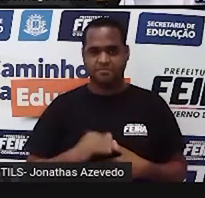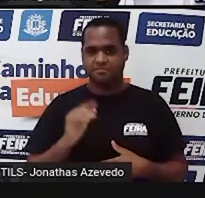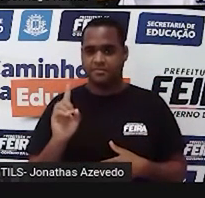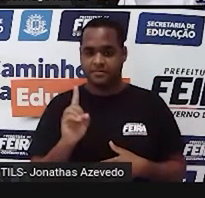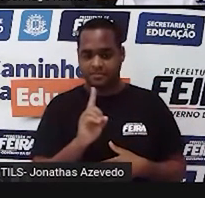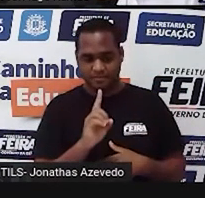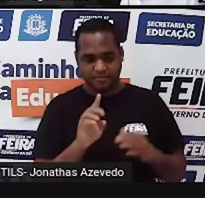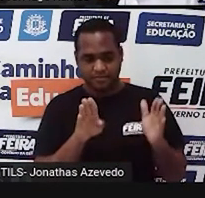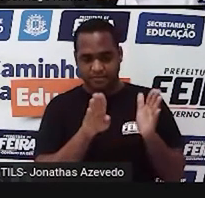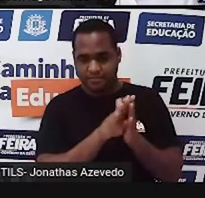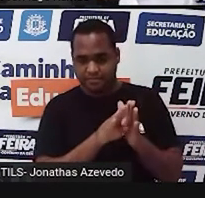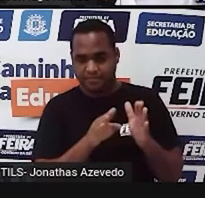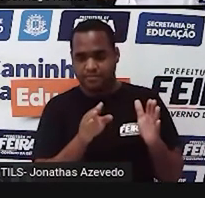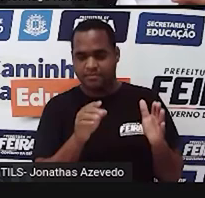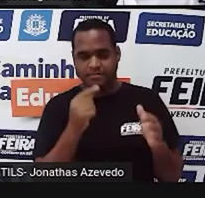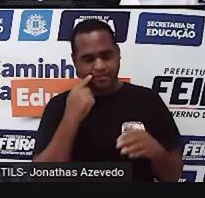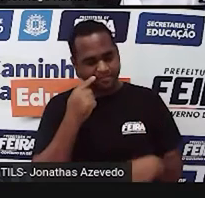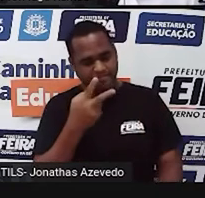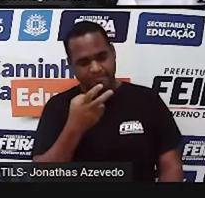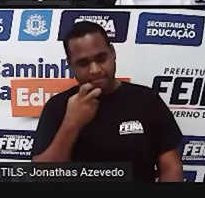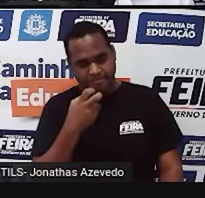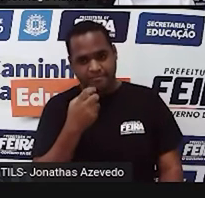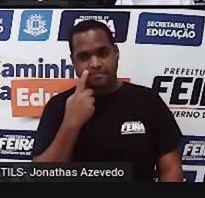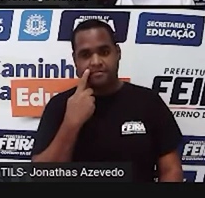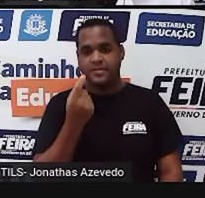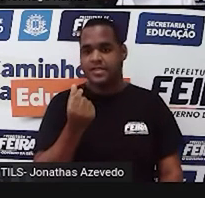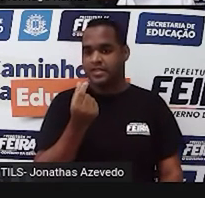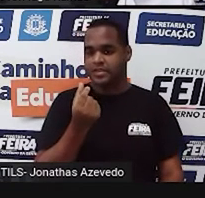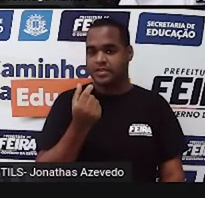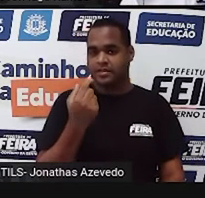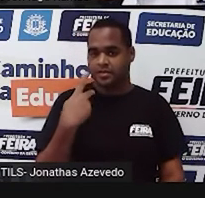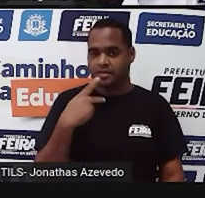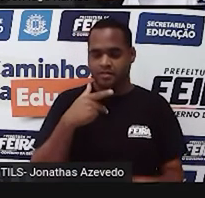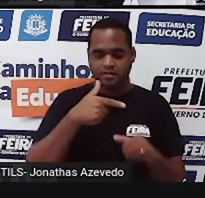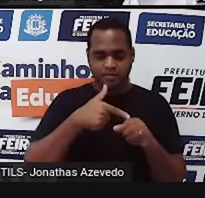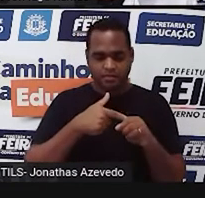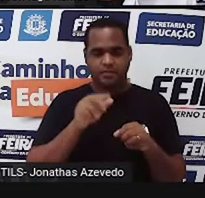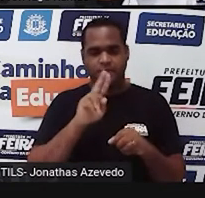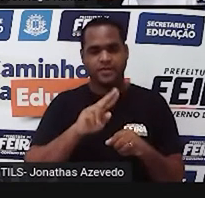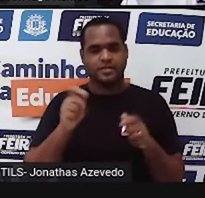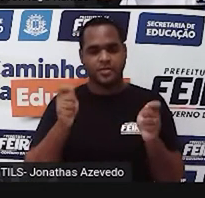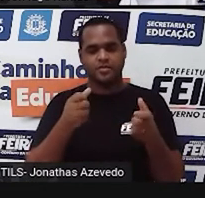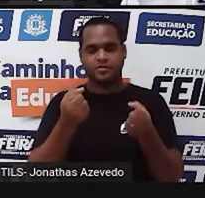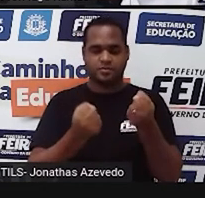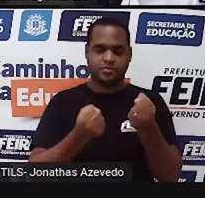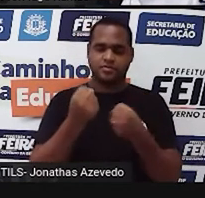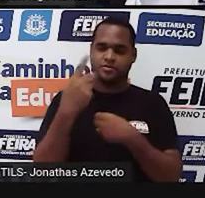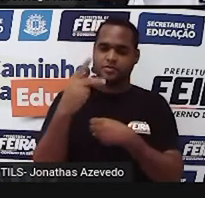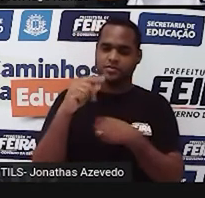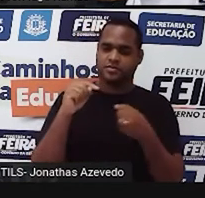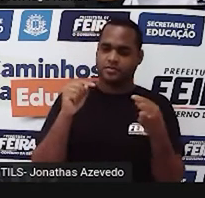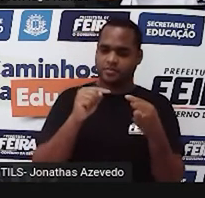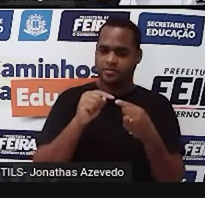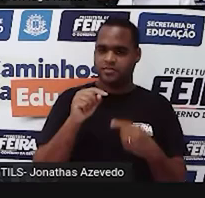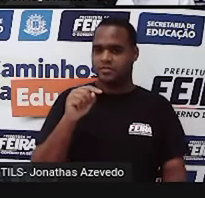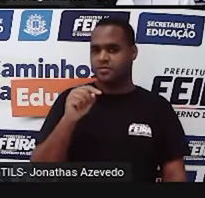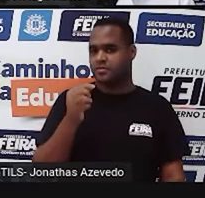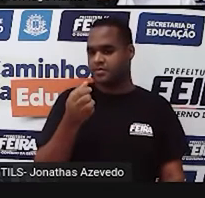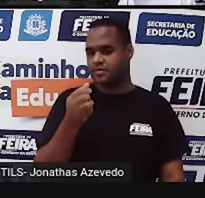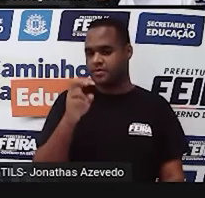de combustível, você viu que o preço do combustível que você vai usar no seu carro era R$